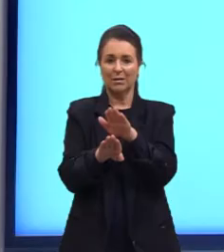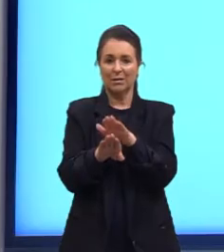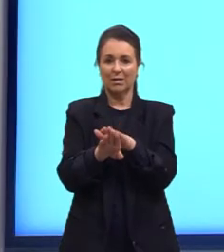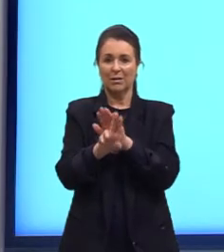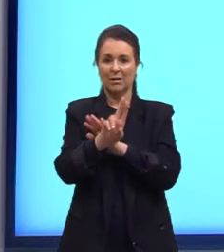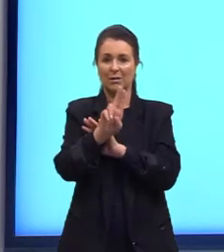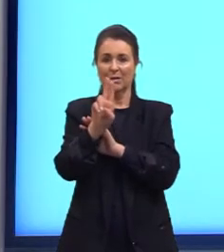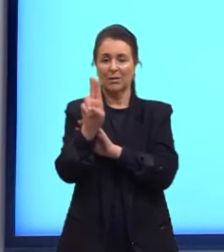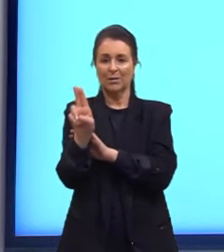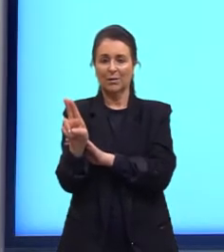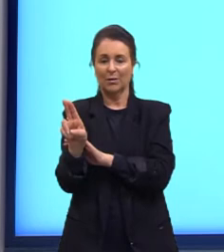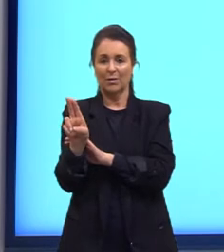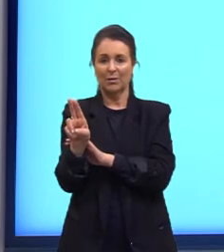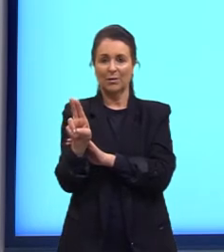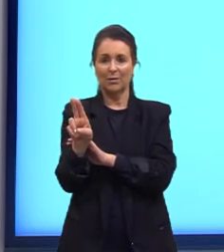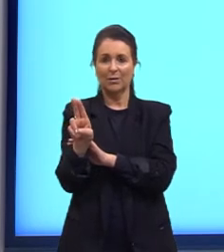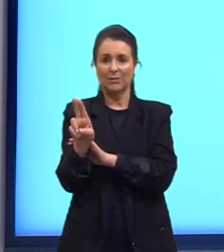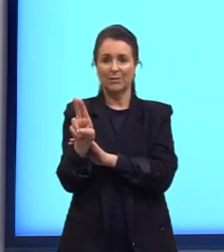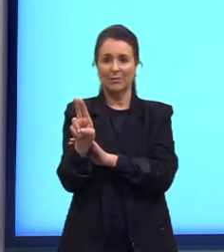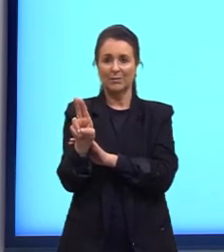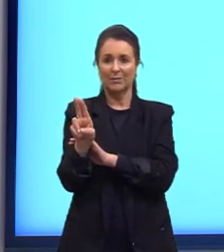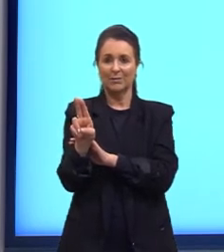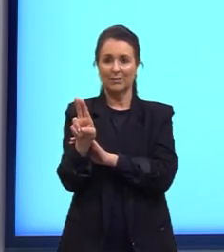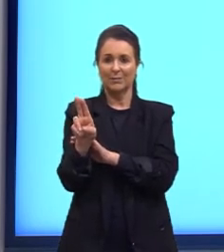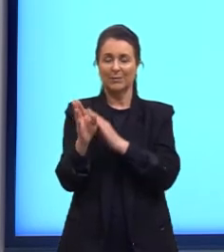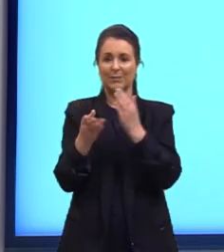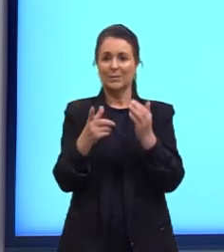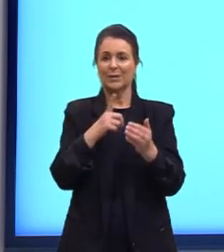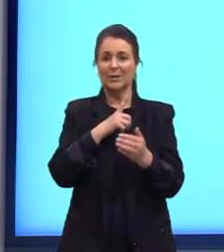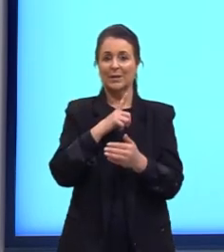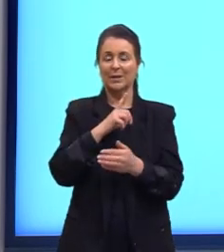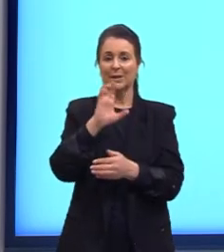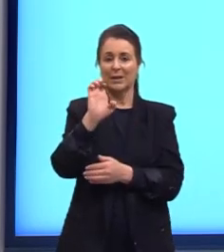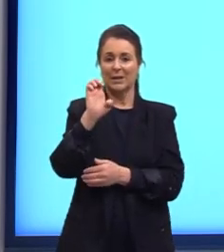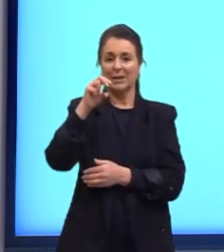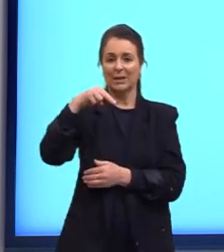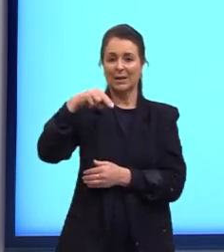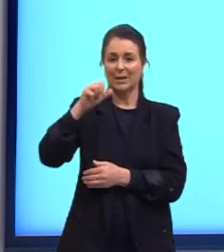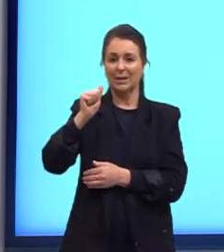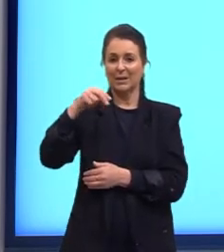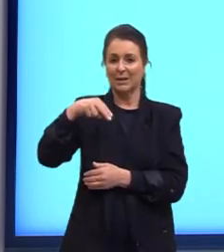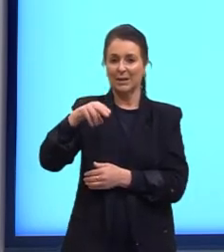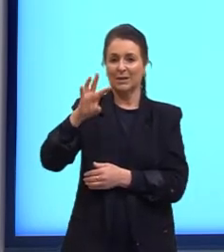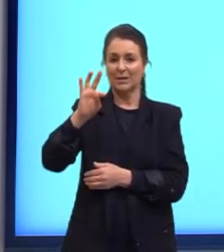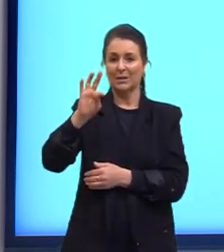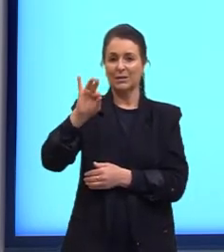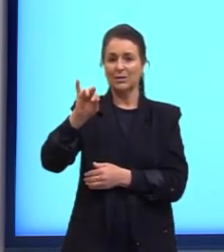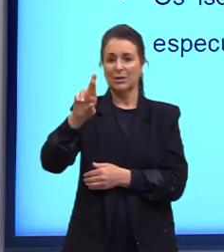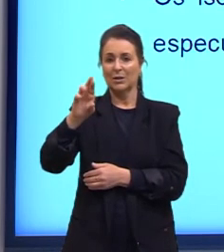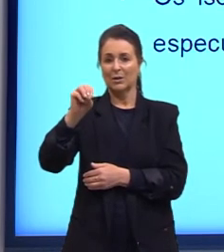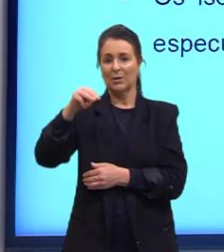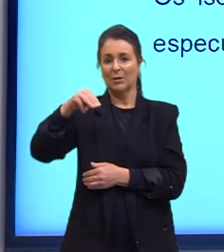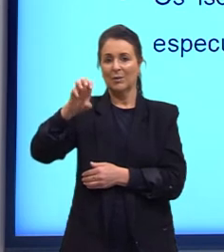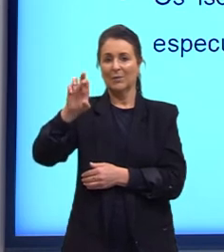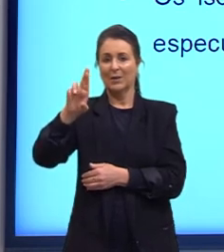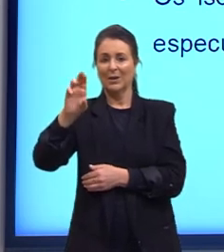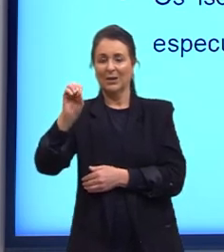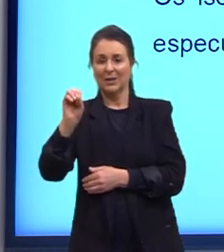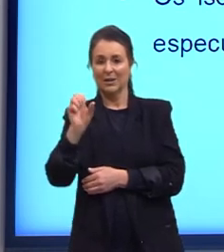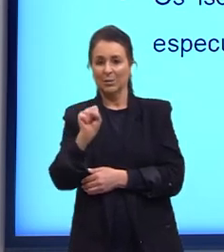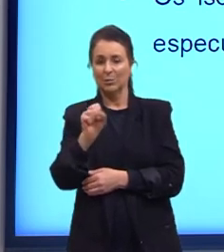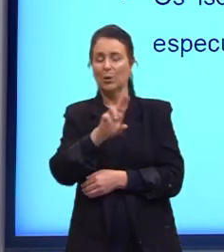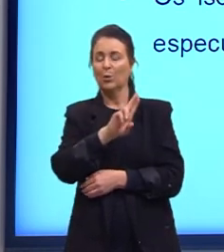chamado na química de enantiômeros. São nomes difíceis, né? A professora tem probleminha de dicção também.